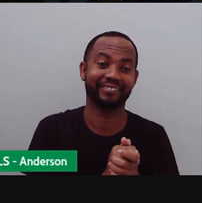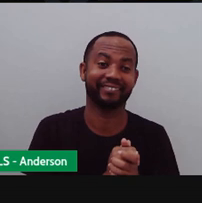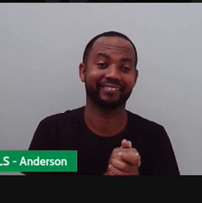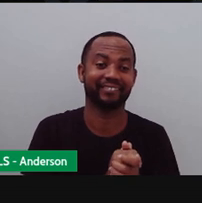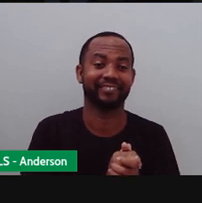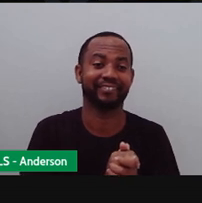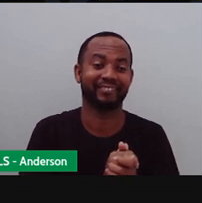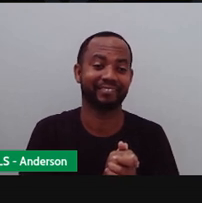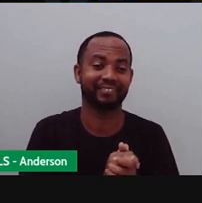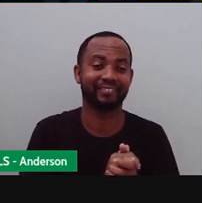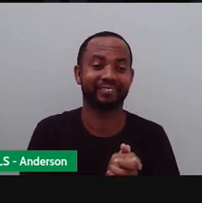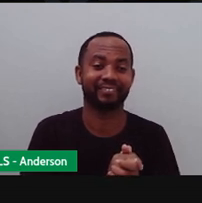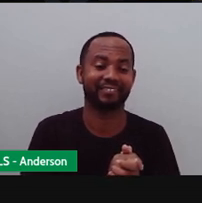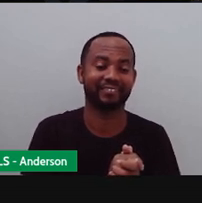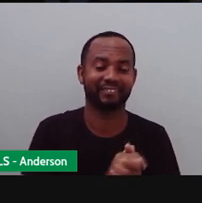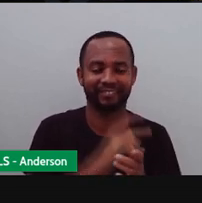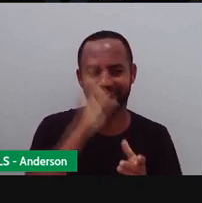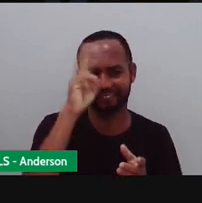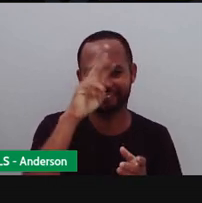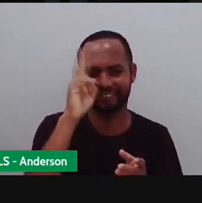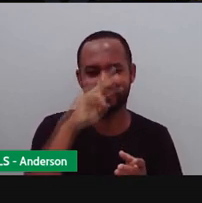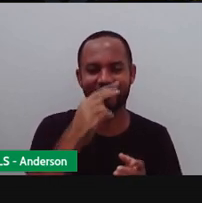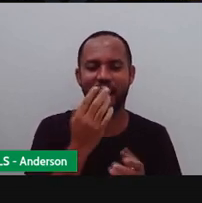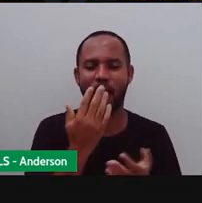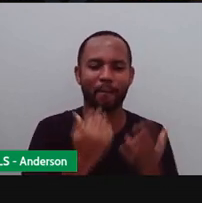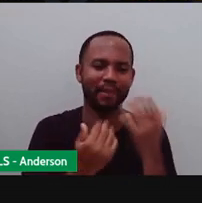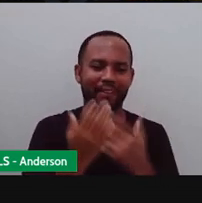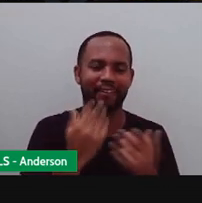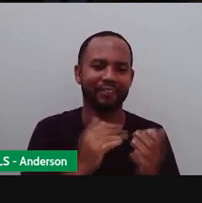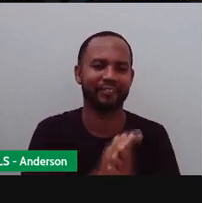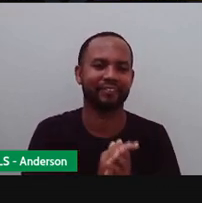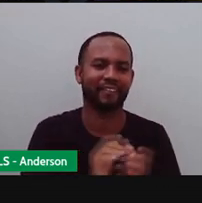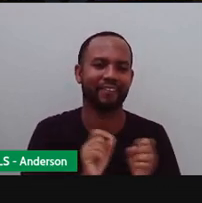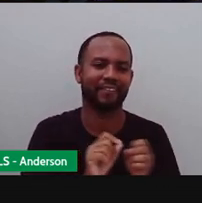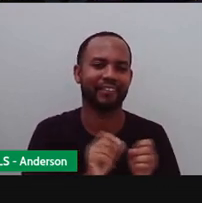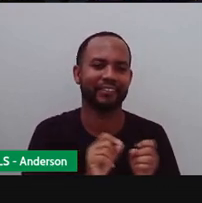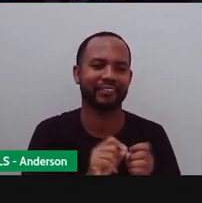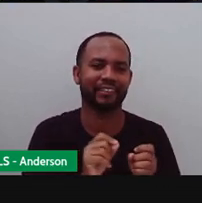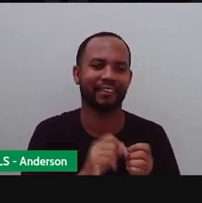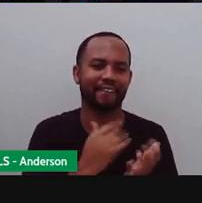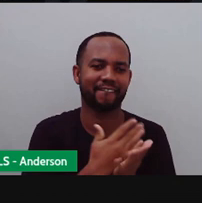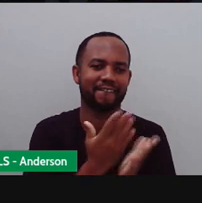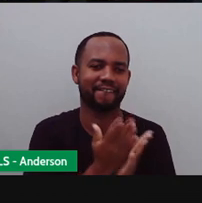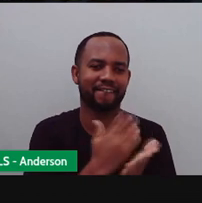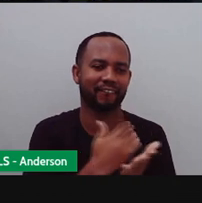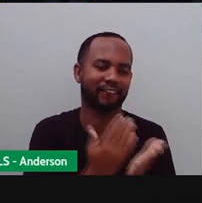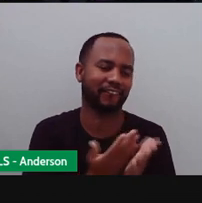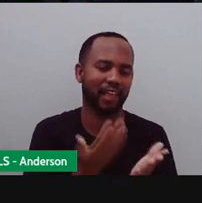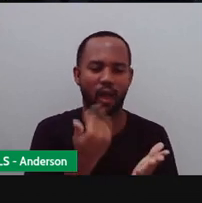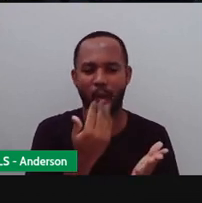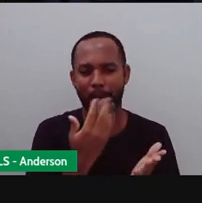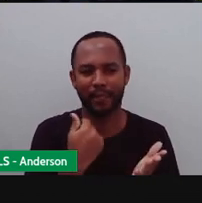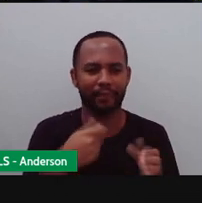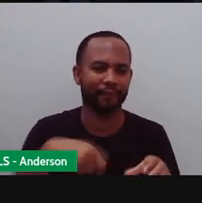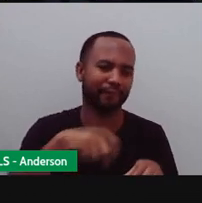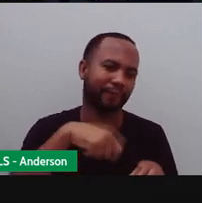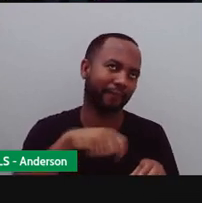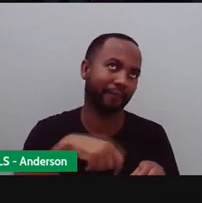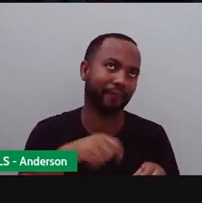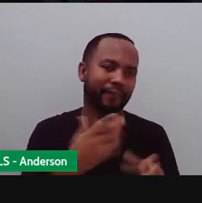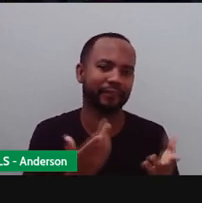e frutas daquela pirâmide alimentar. Lembram? Pois é. Ele queria fazer salada. E agora ele quer usar o macarrão para fazer sopa.